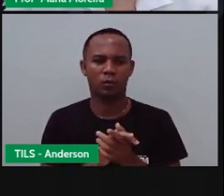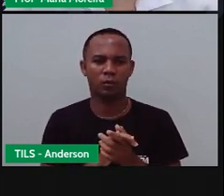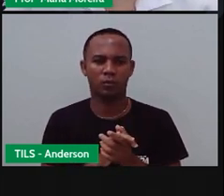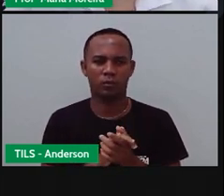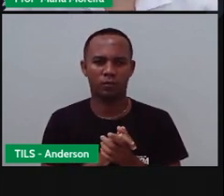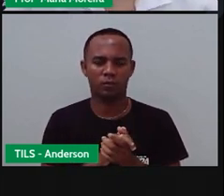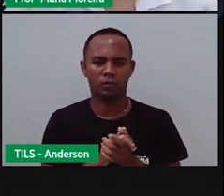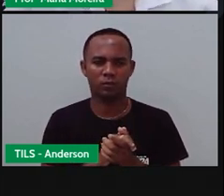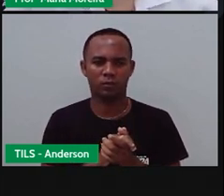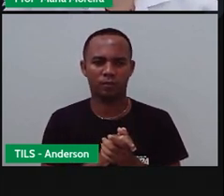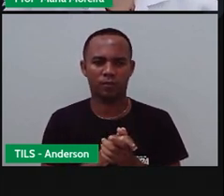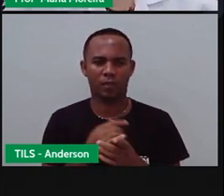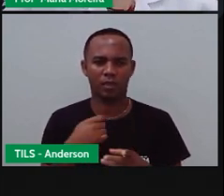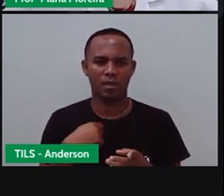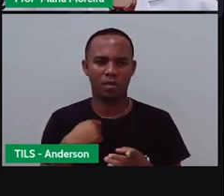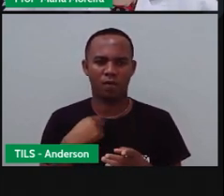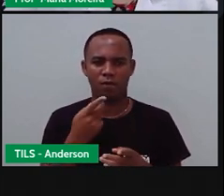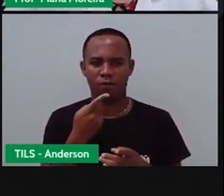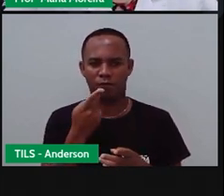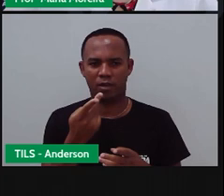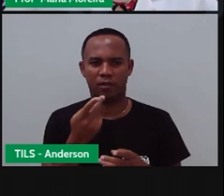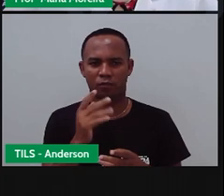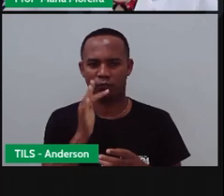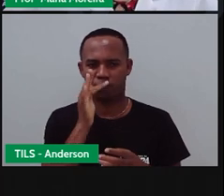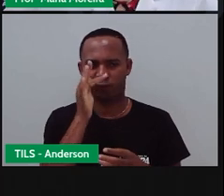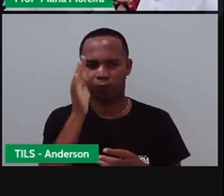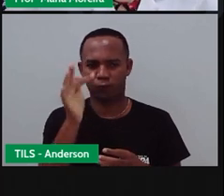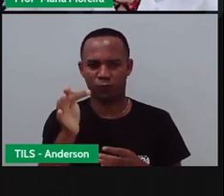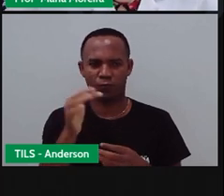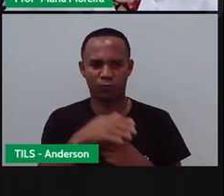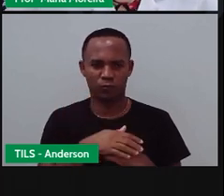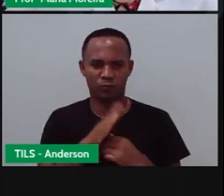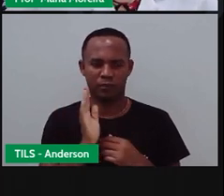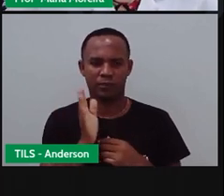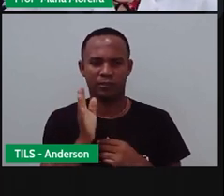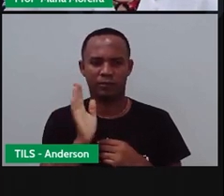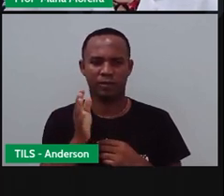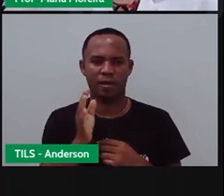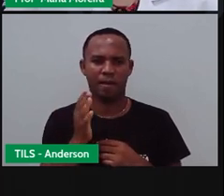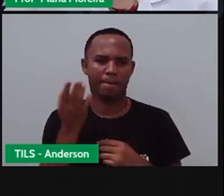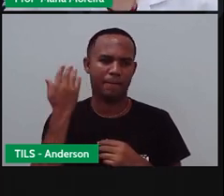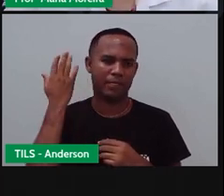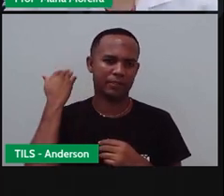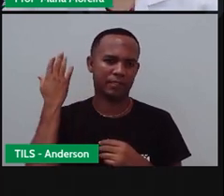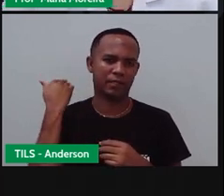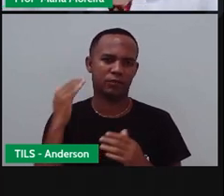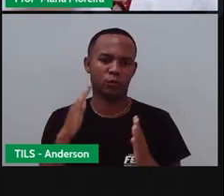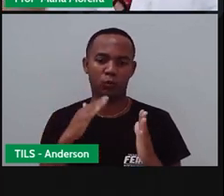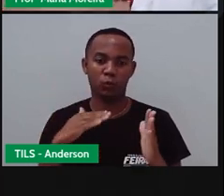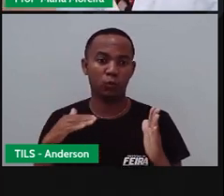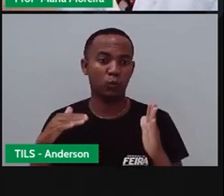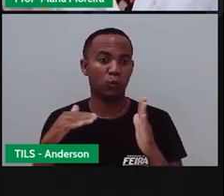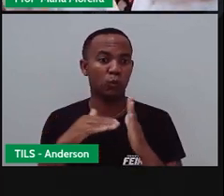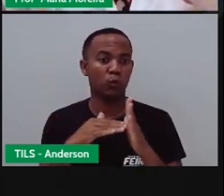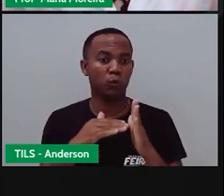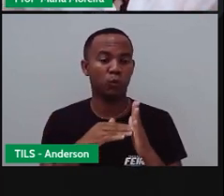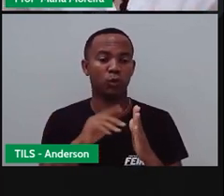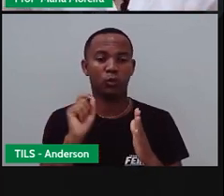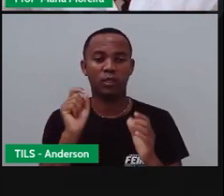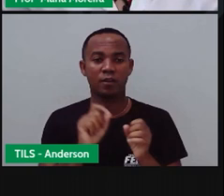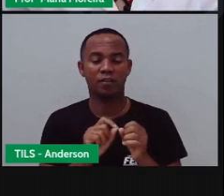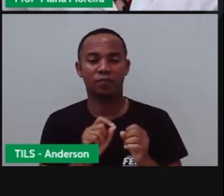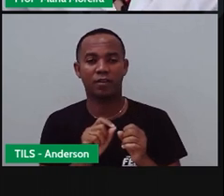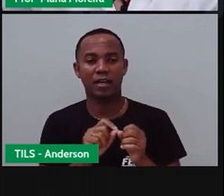quando eu falo Futuro Já é passado? E que tudo que a gente produz É ficando pra onde?